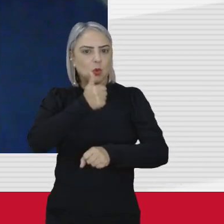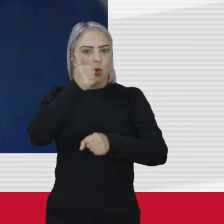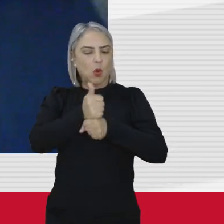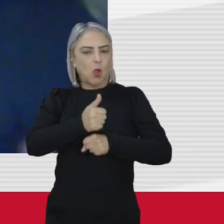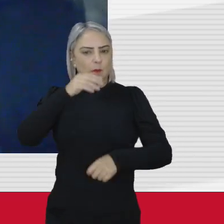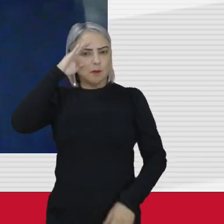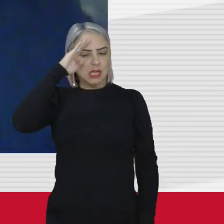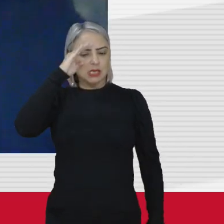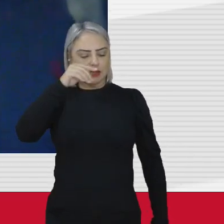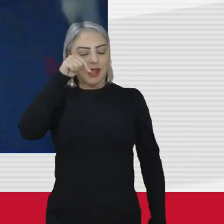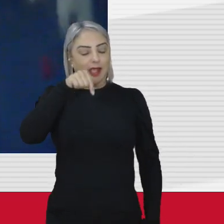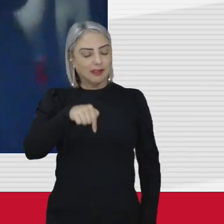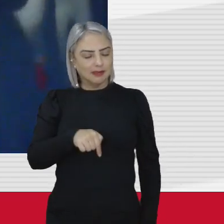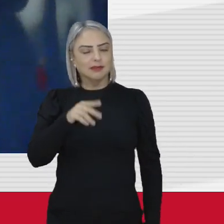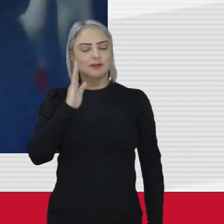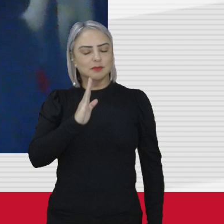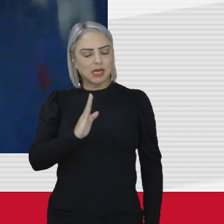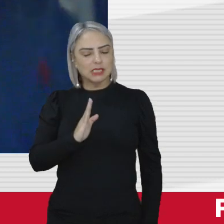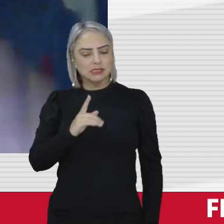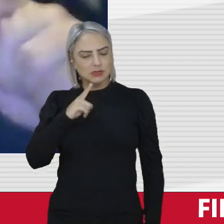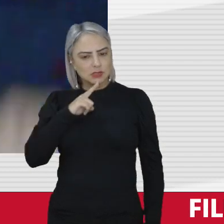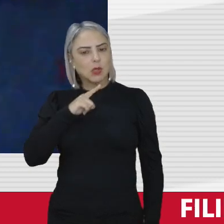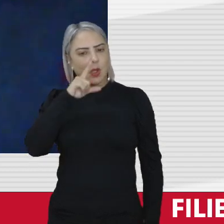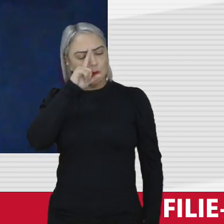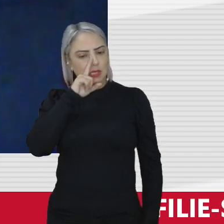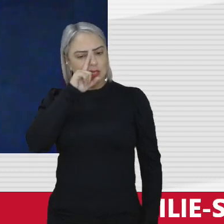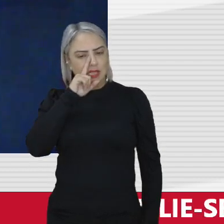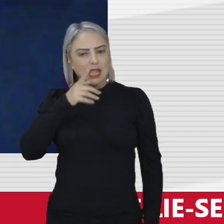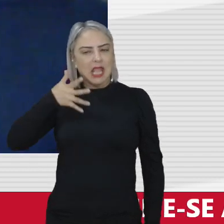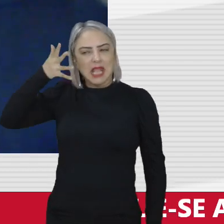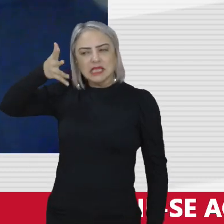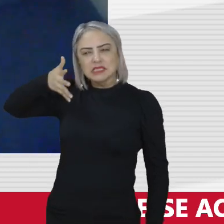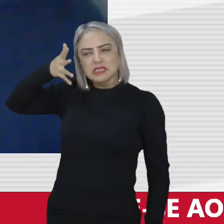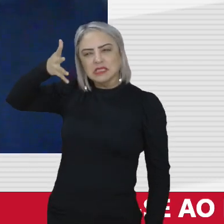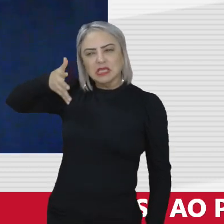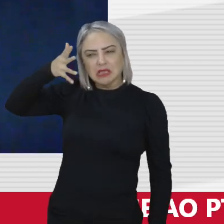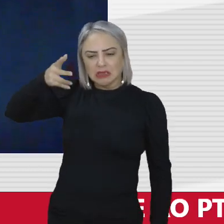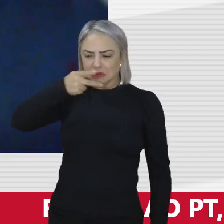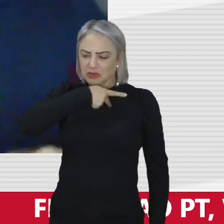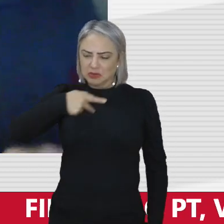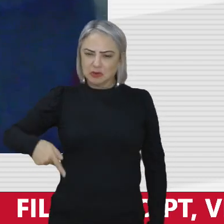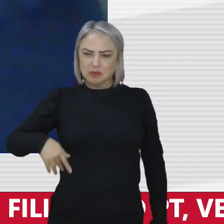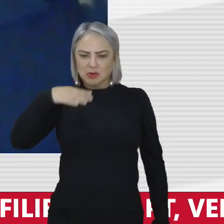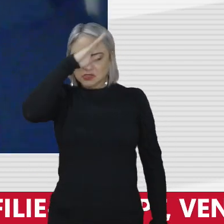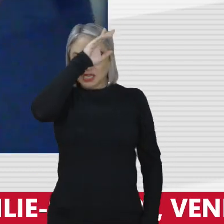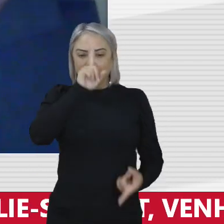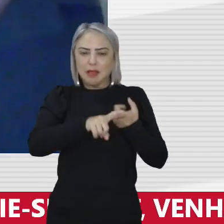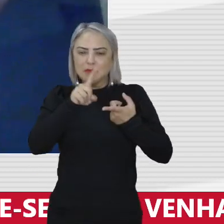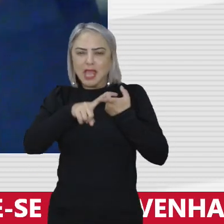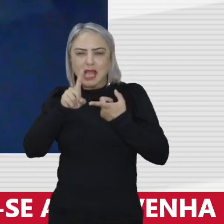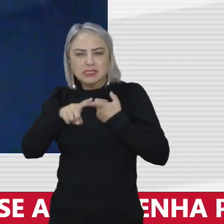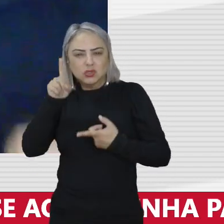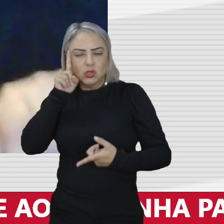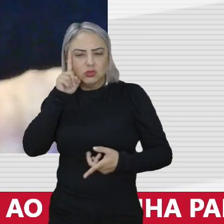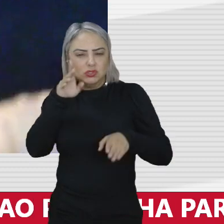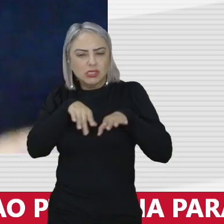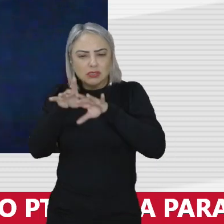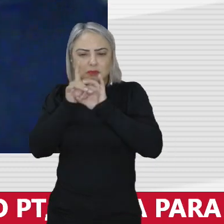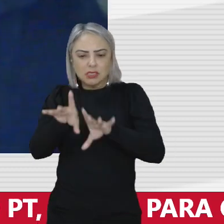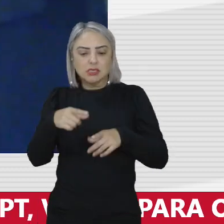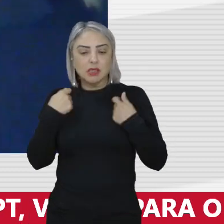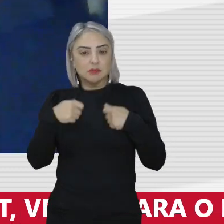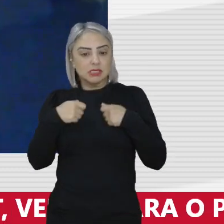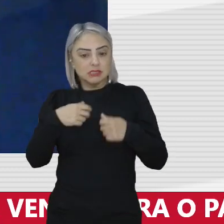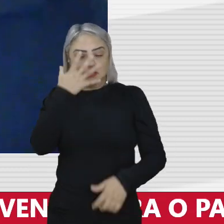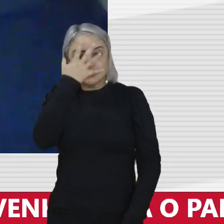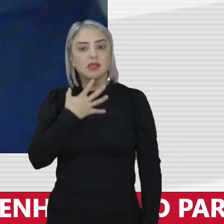aqui nós estamos sob risco esse discurso permanente do presidente da república é uma ameaça à democracia precisa ser tratado de